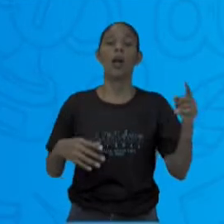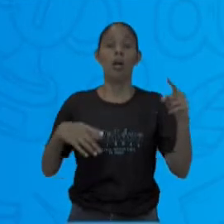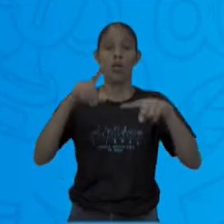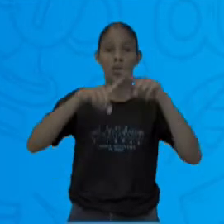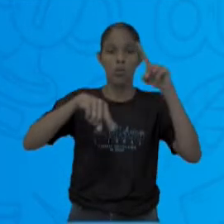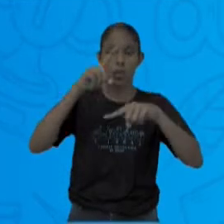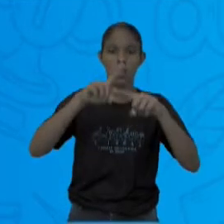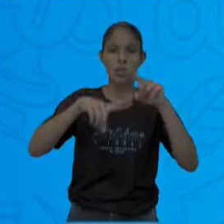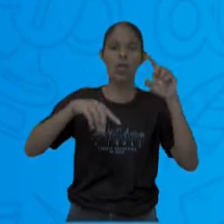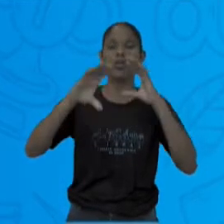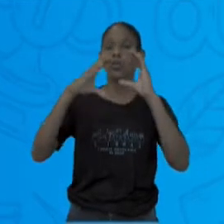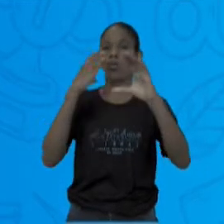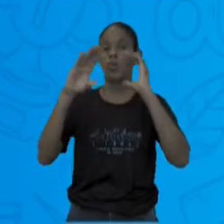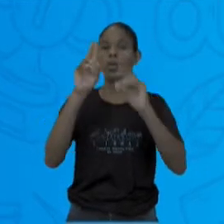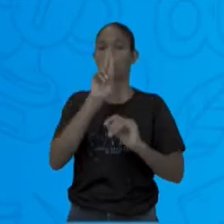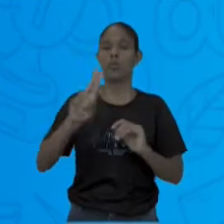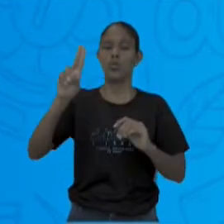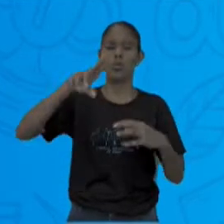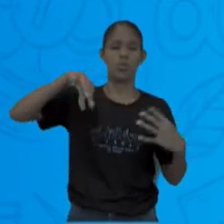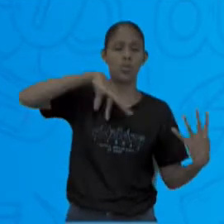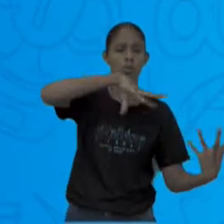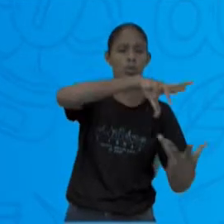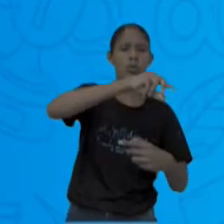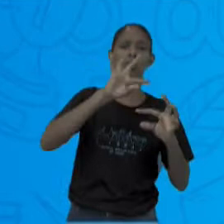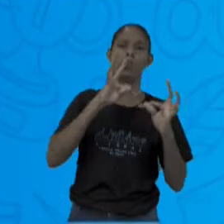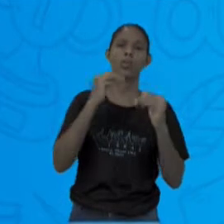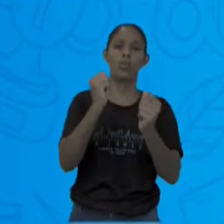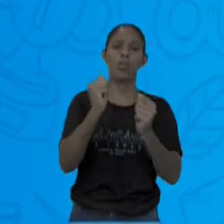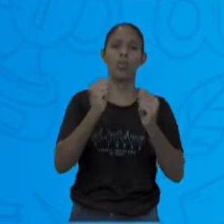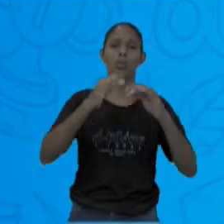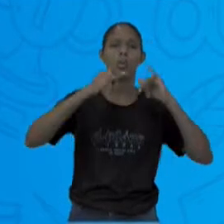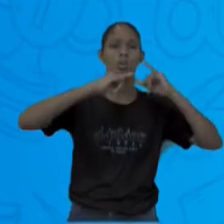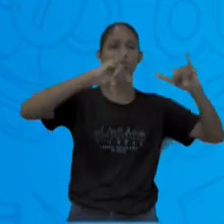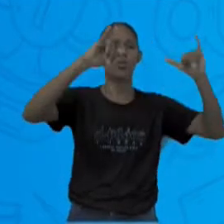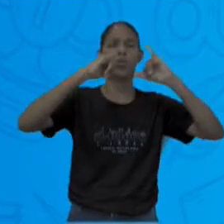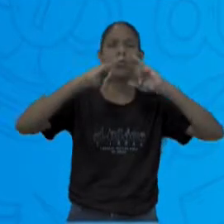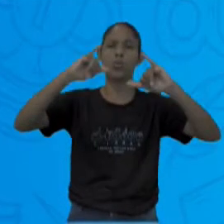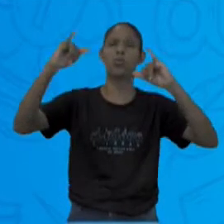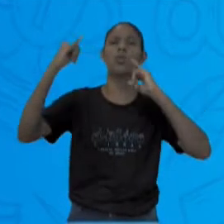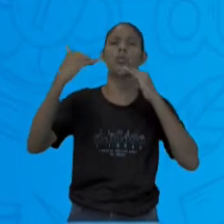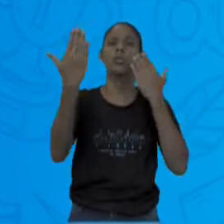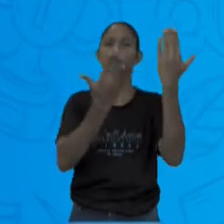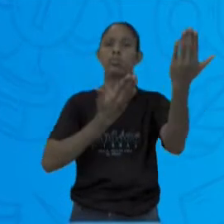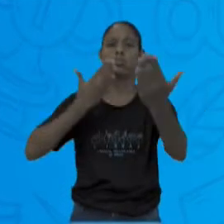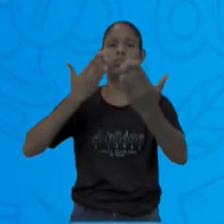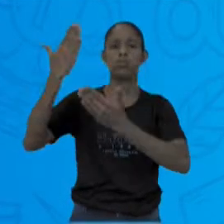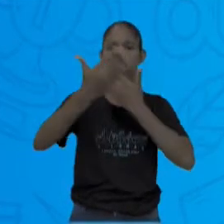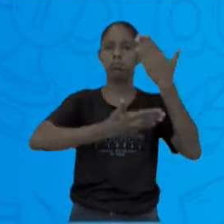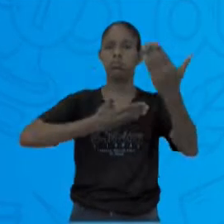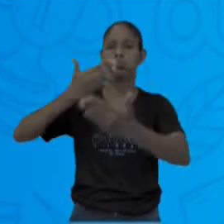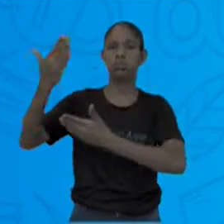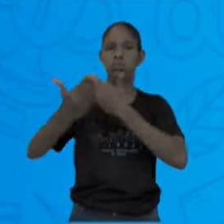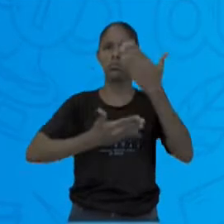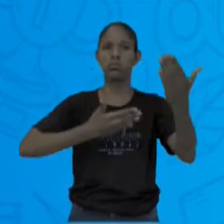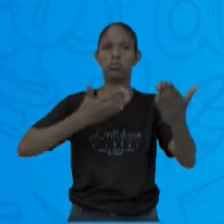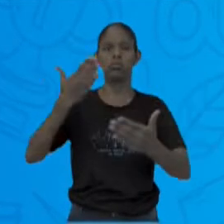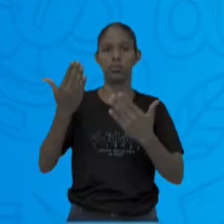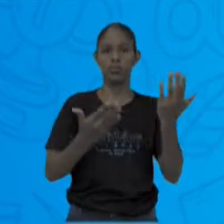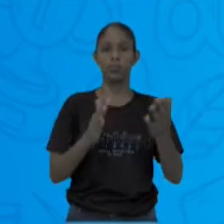proporcionando o diálogo e a troca de informações entre pessoas de diferentes pontos do planeta.